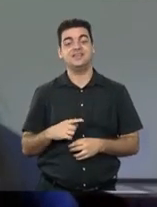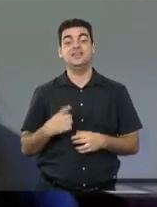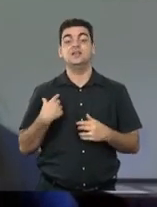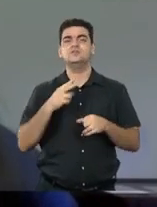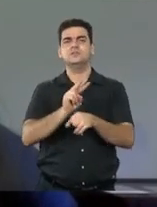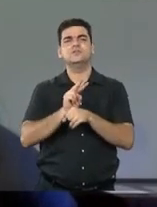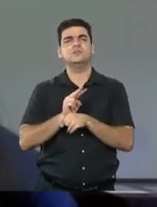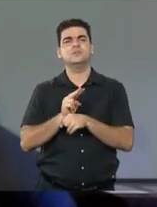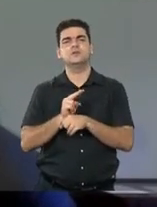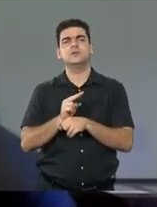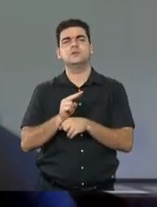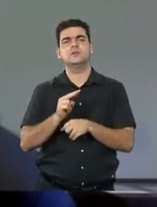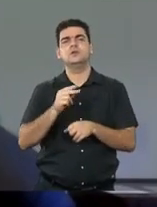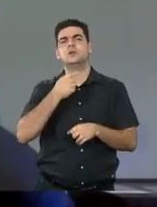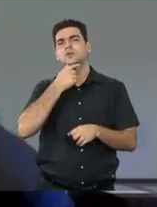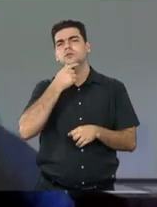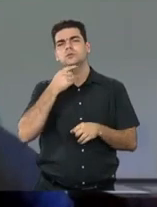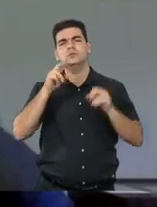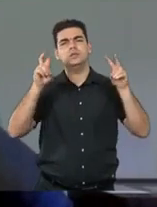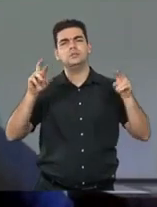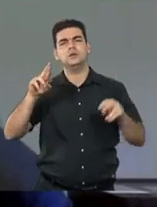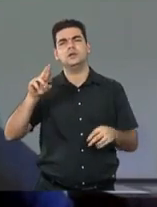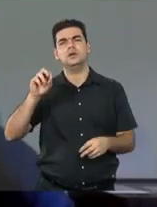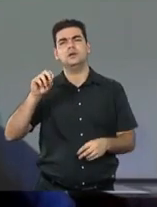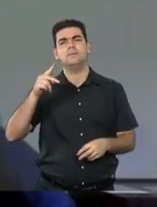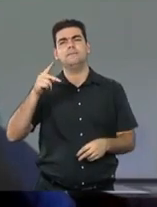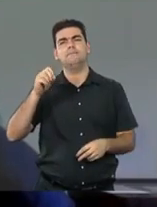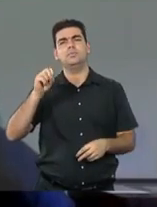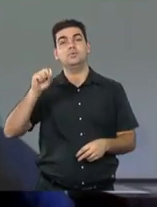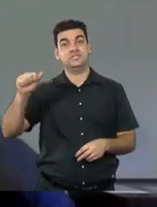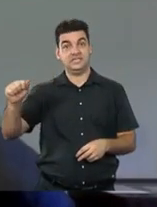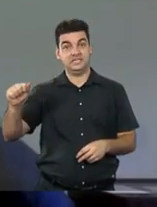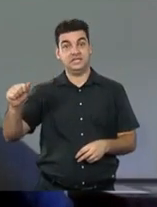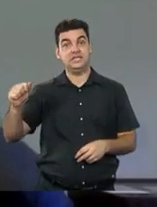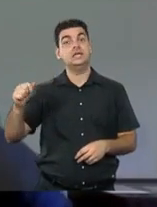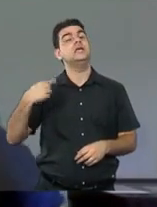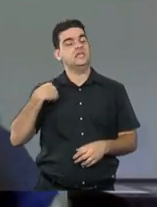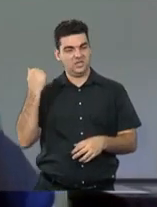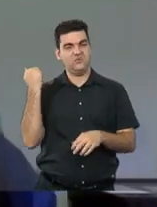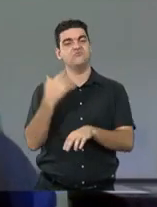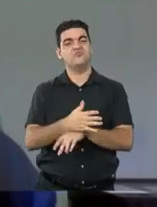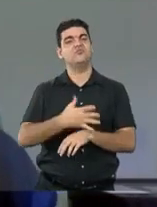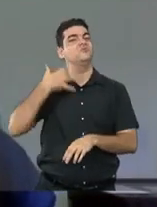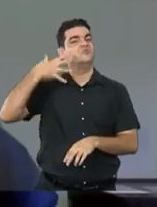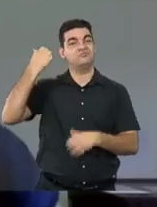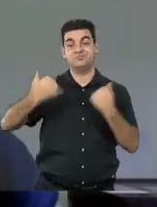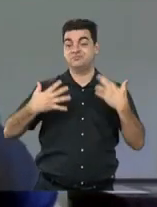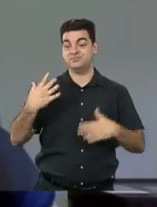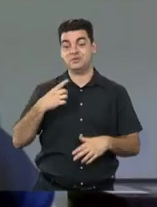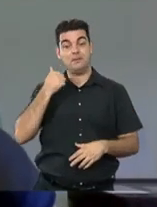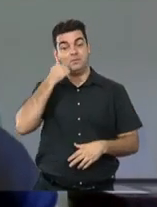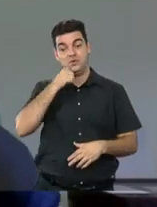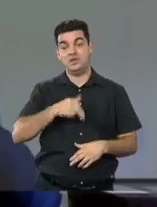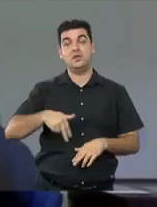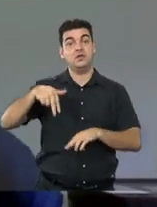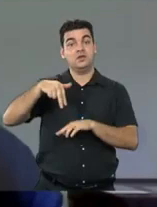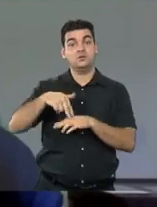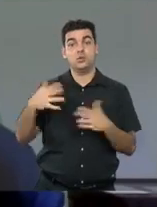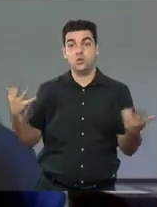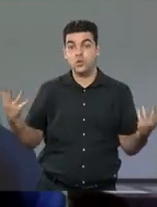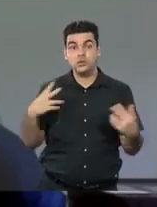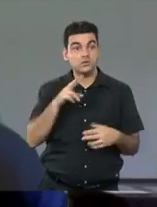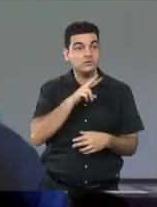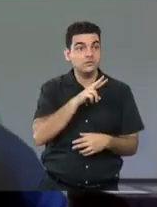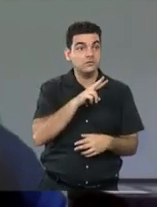defendendo o caso da Raposa do Cerro do Sol e foi uma primeira oportunidade de fazer uma sustentação oral. Eu, como mulher, onde num espaço onde não